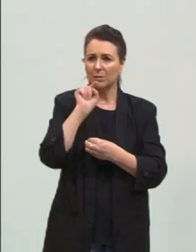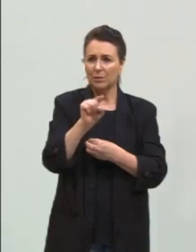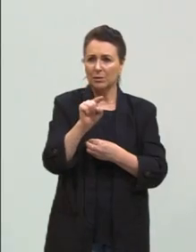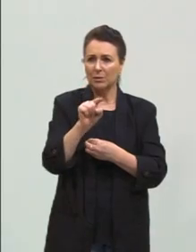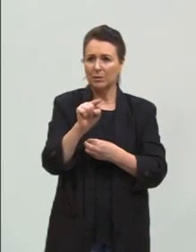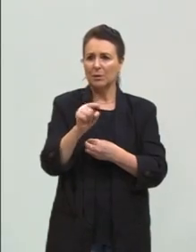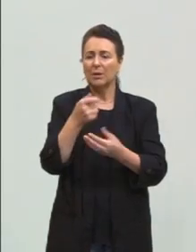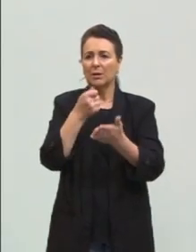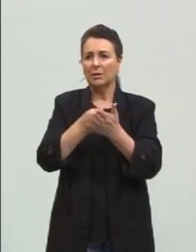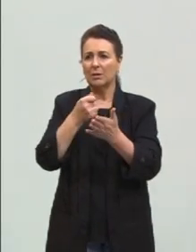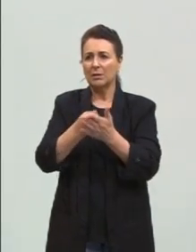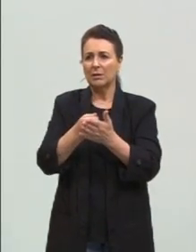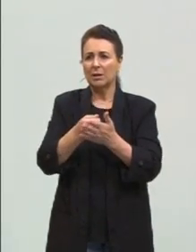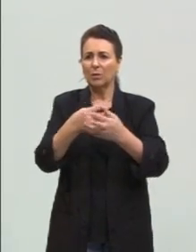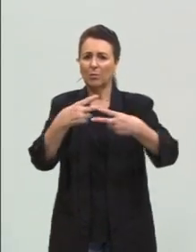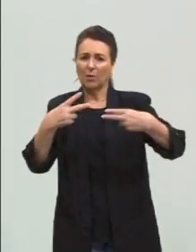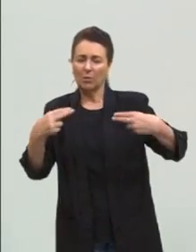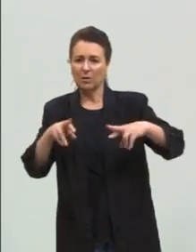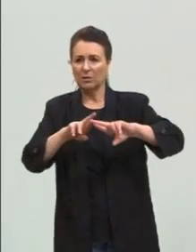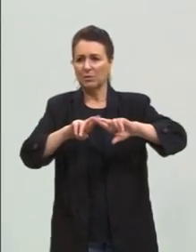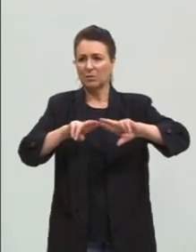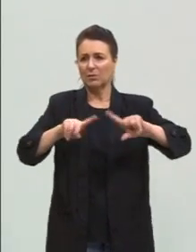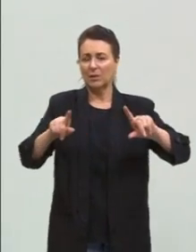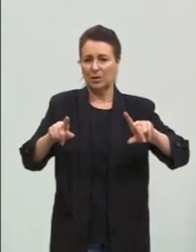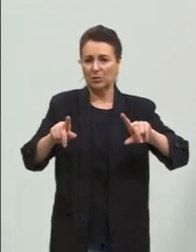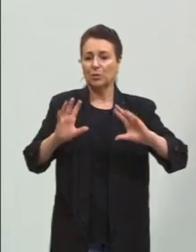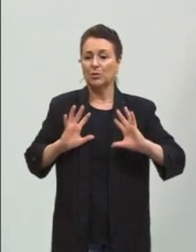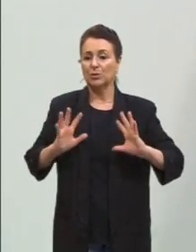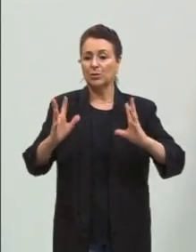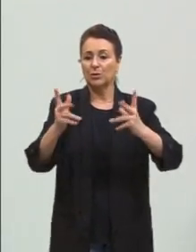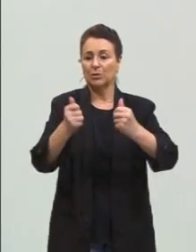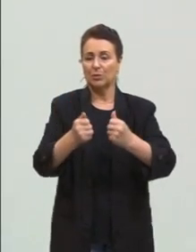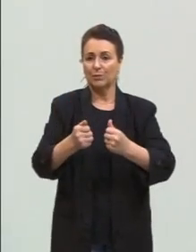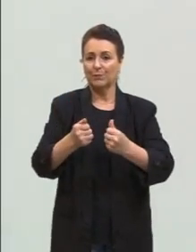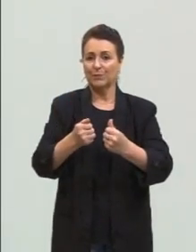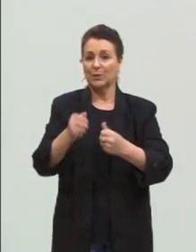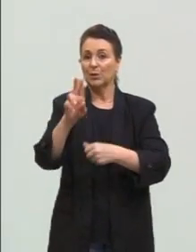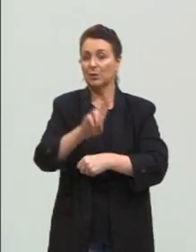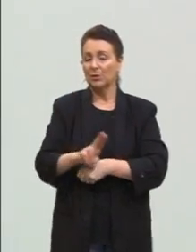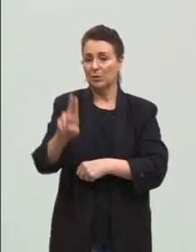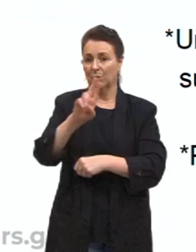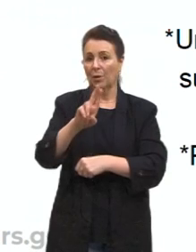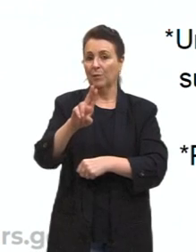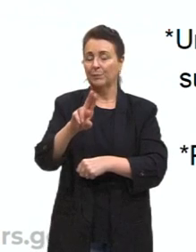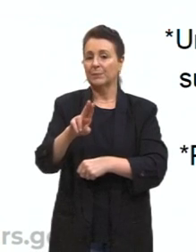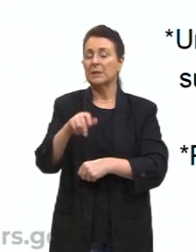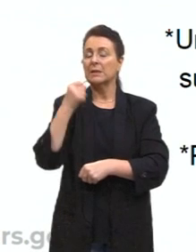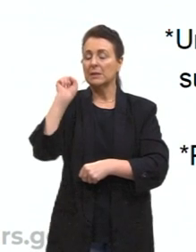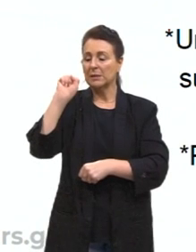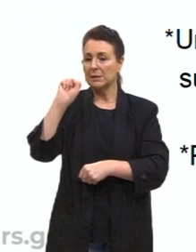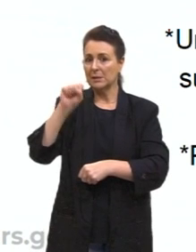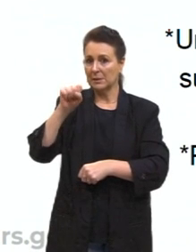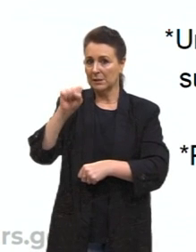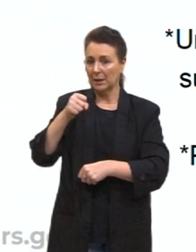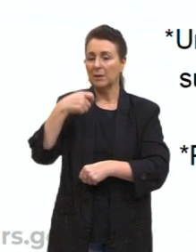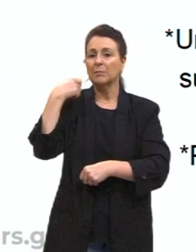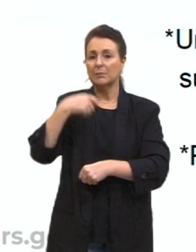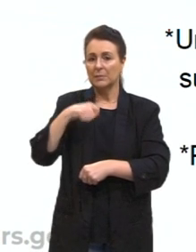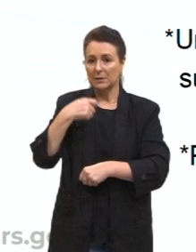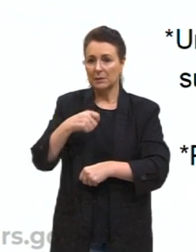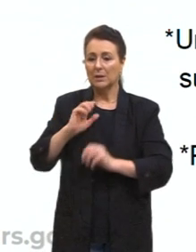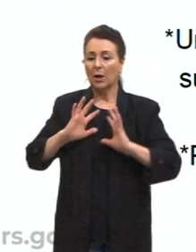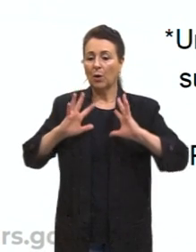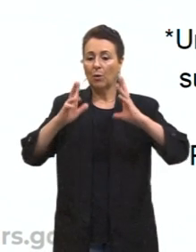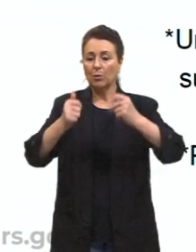ir contra essa maré, muitas vezes, de consumo, né? Realmente, é preciso, nós precisamos consumir tanto, né?